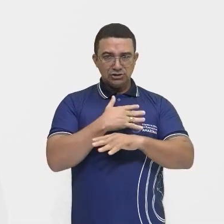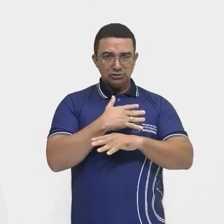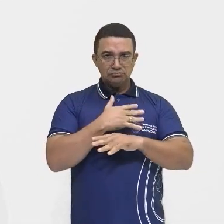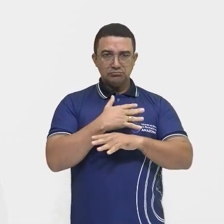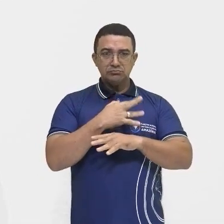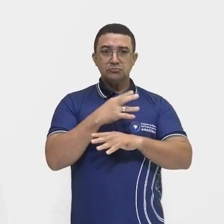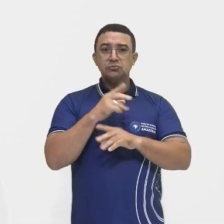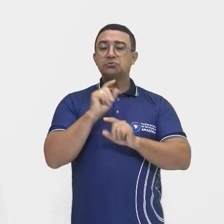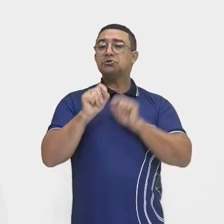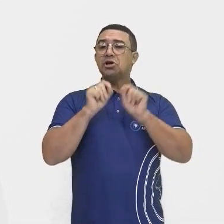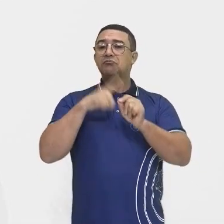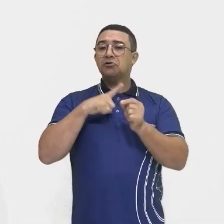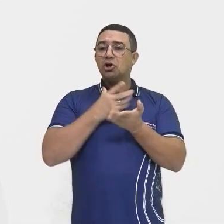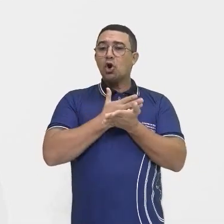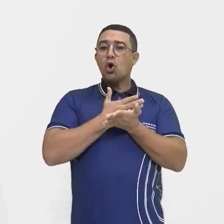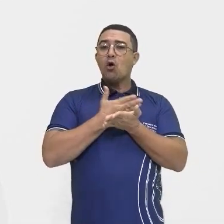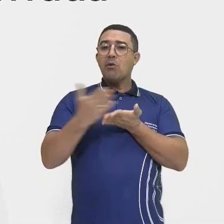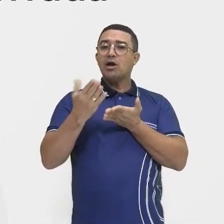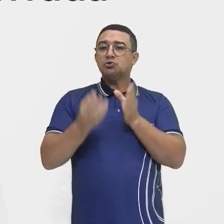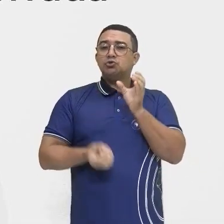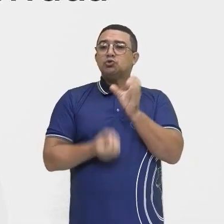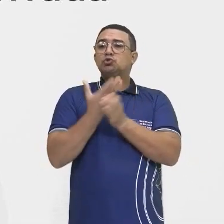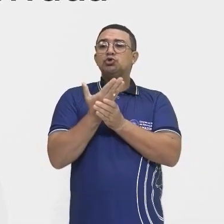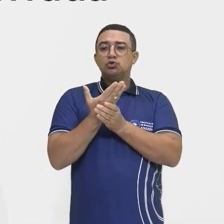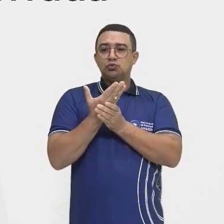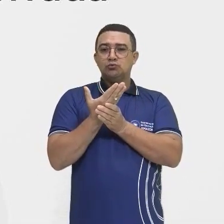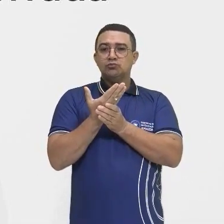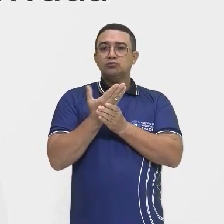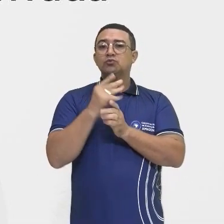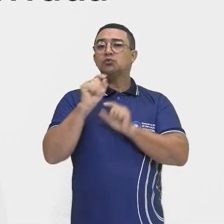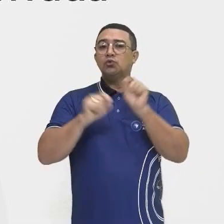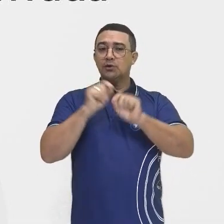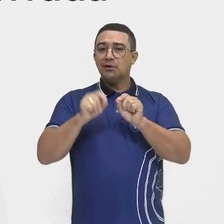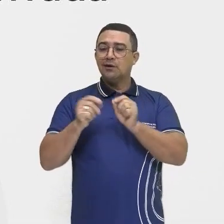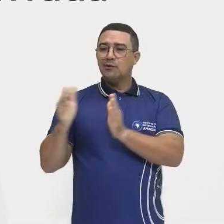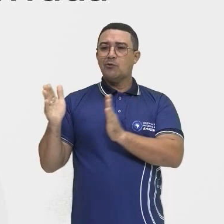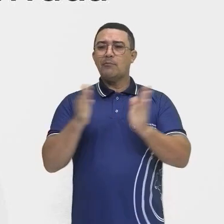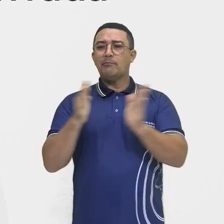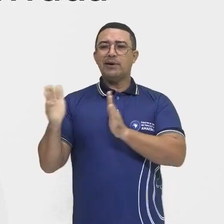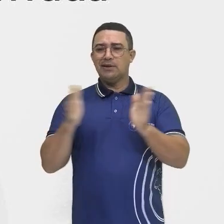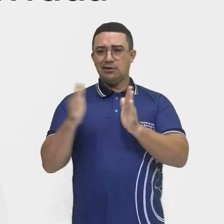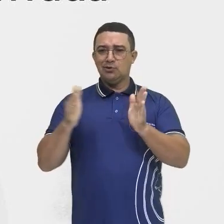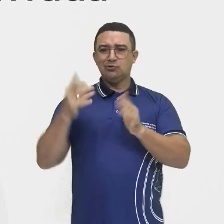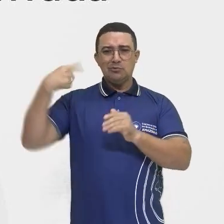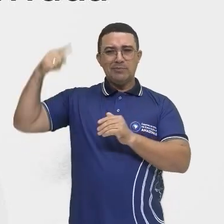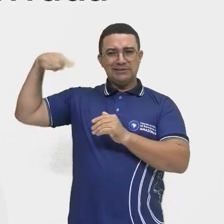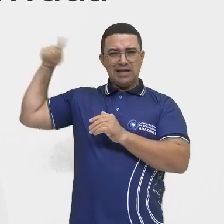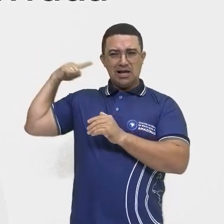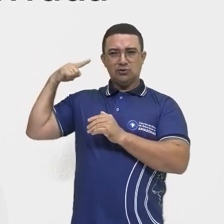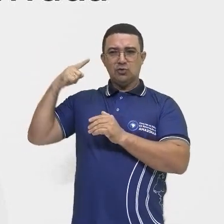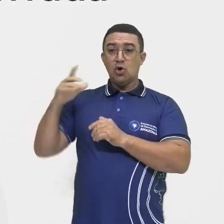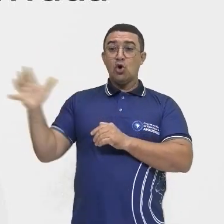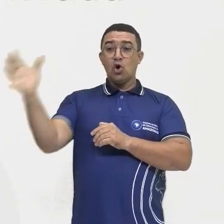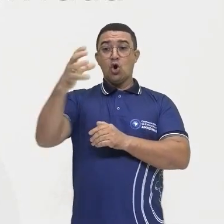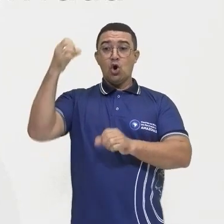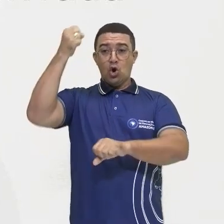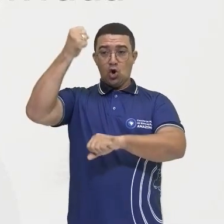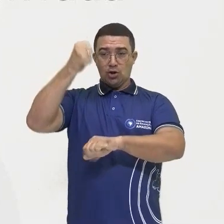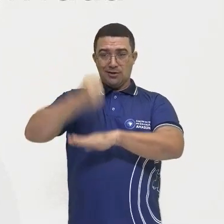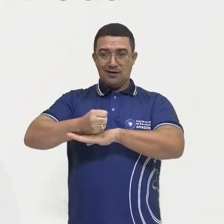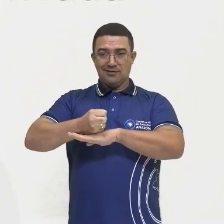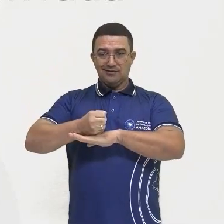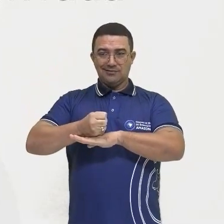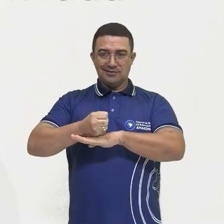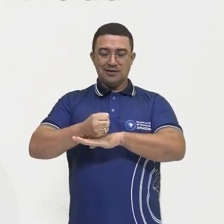início, né? A sua gênese que a gente colocou aí, no período das ocupações coloniais, né? Quando os